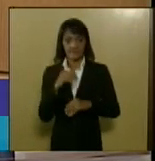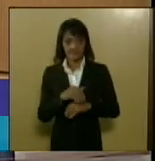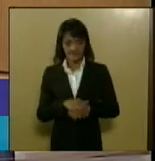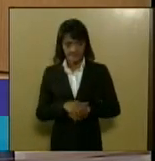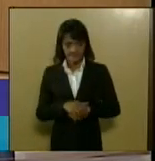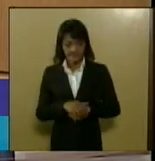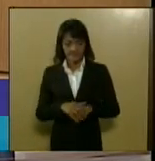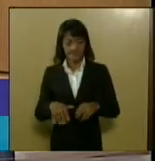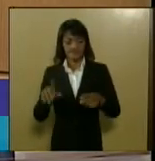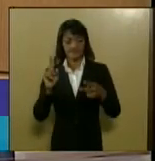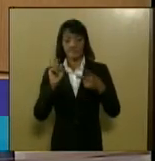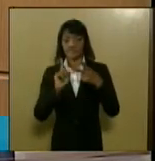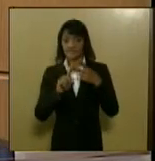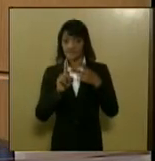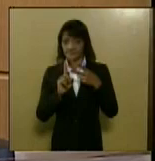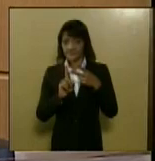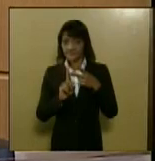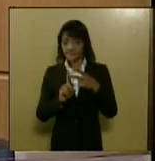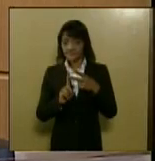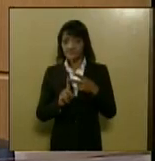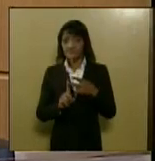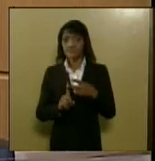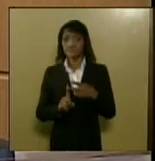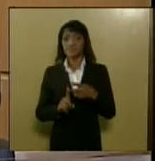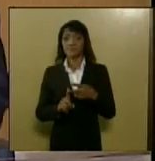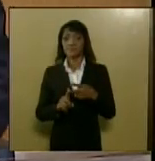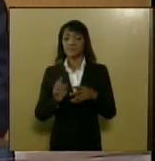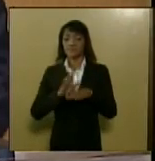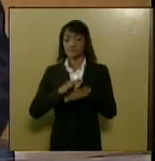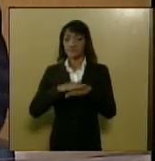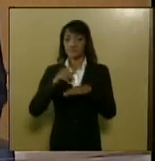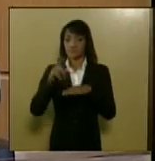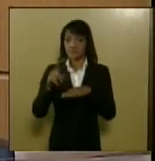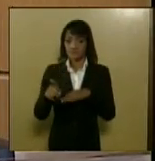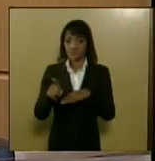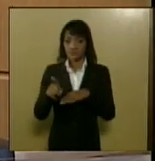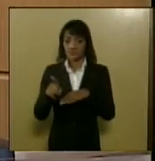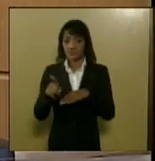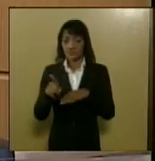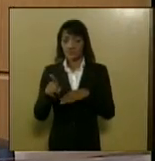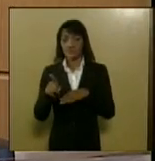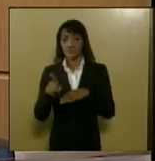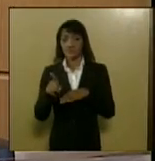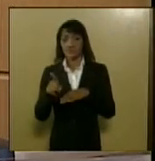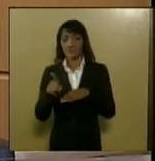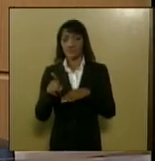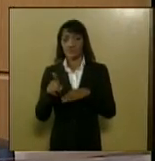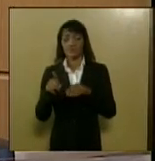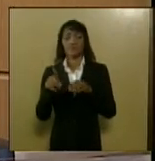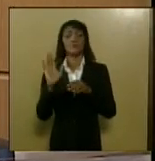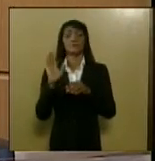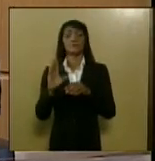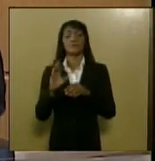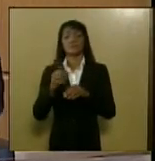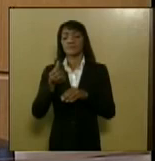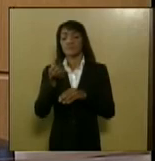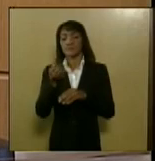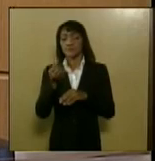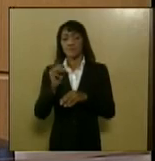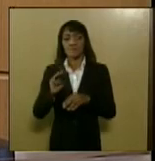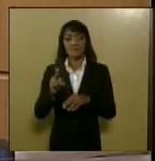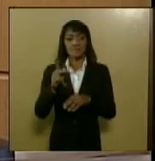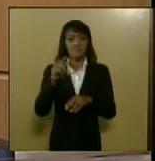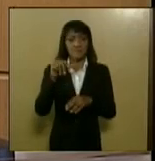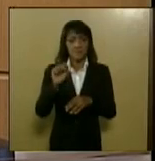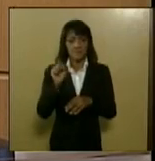segundo a Organização Mundial de Saúde cerca de 6 milhões de pessoas no mundo morrem